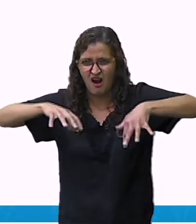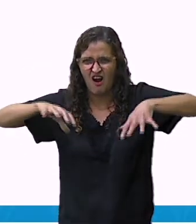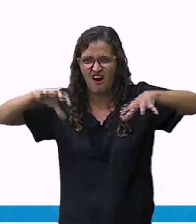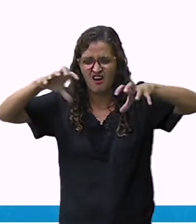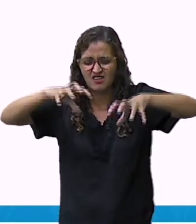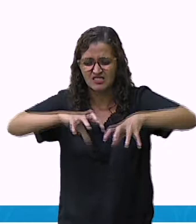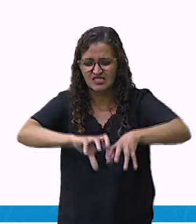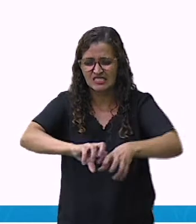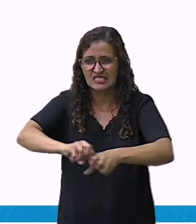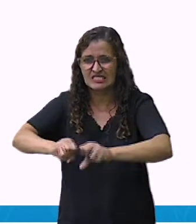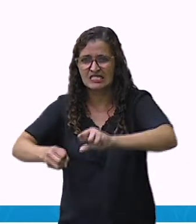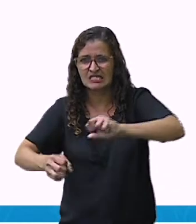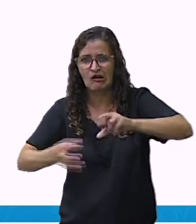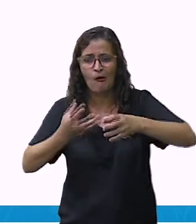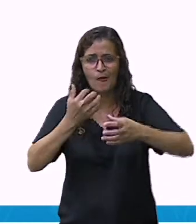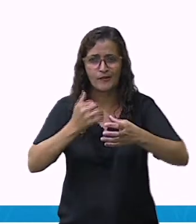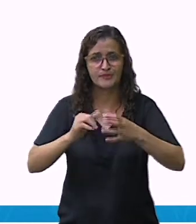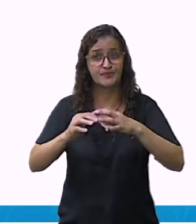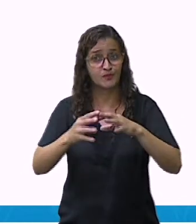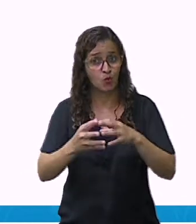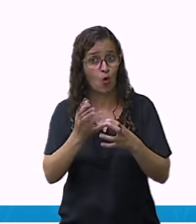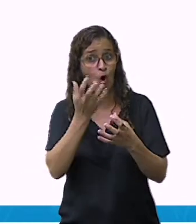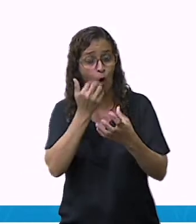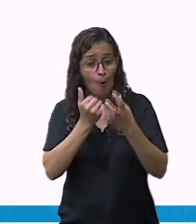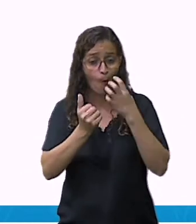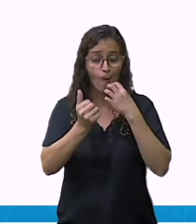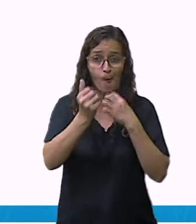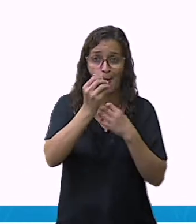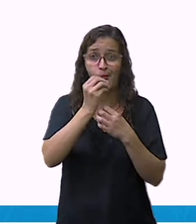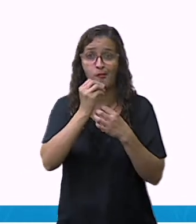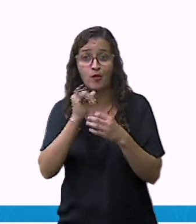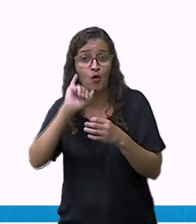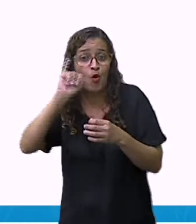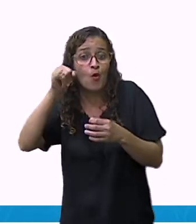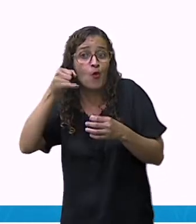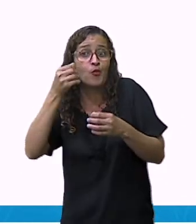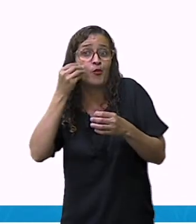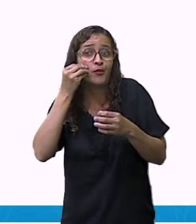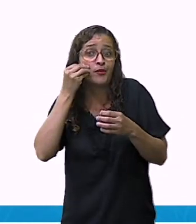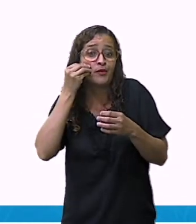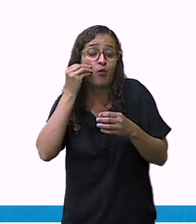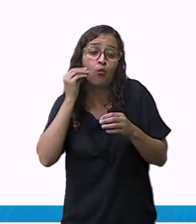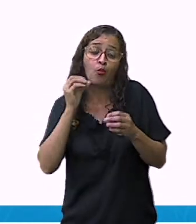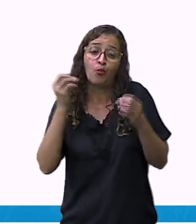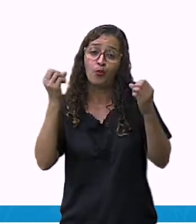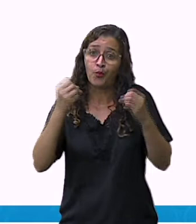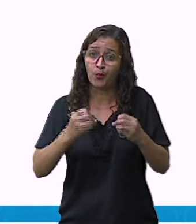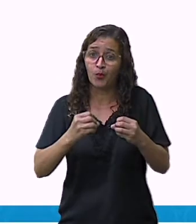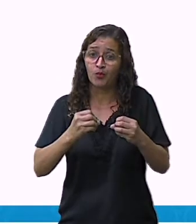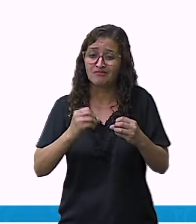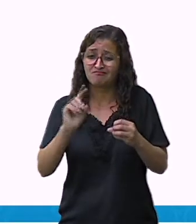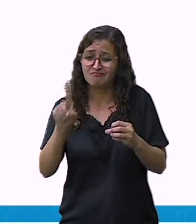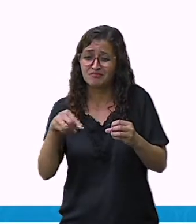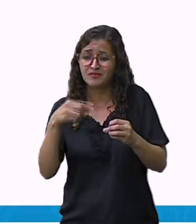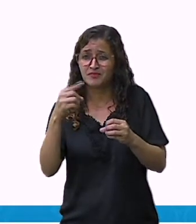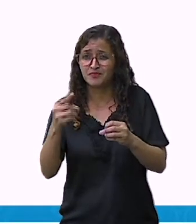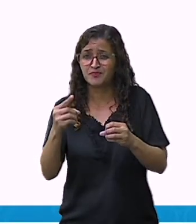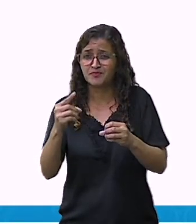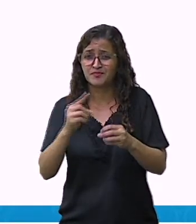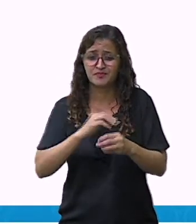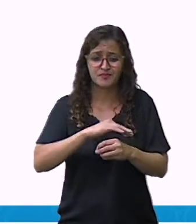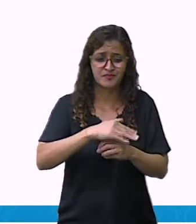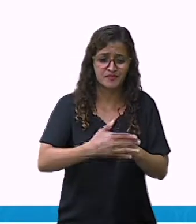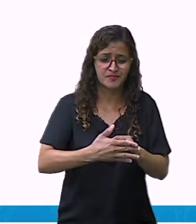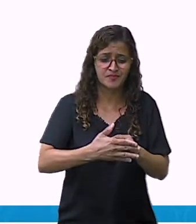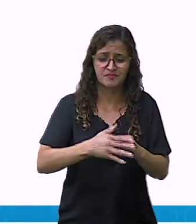vão aproveitar da carne e o resto que fica ali, de onde que vai ser deteriorado?